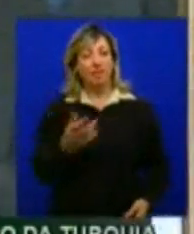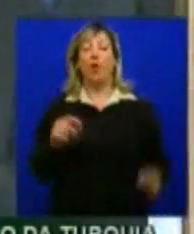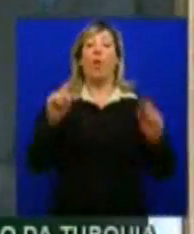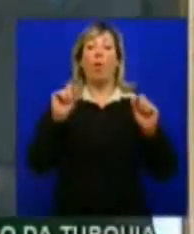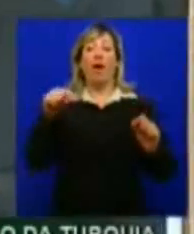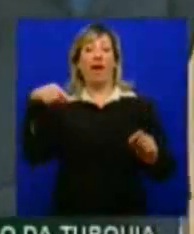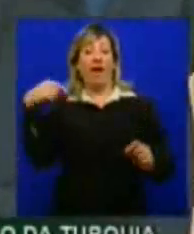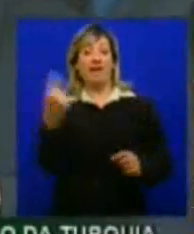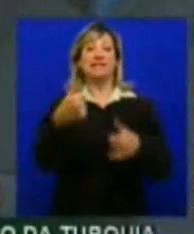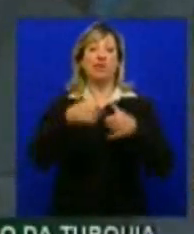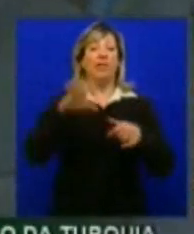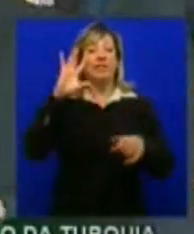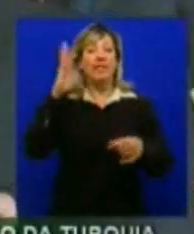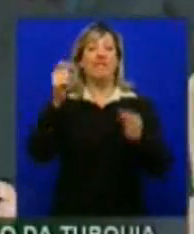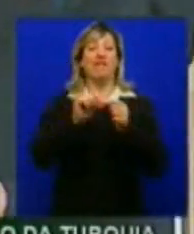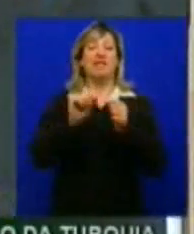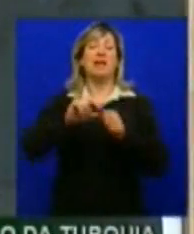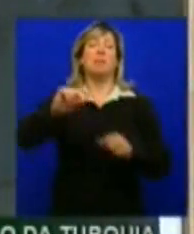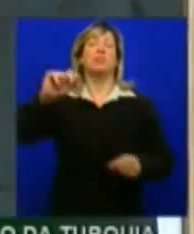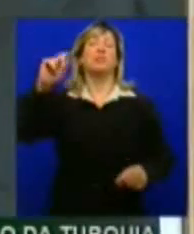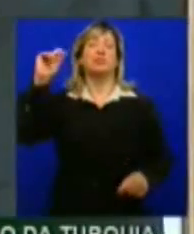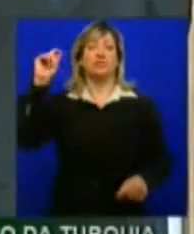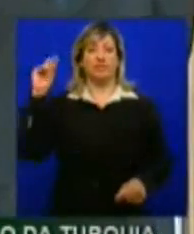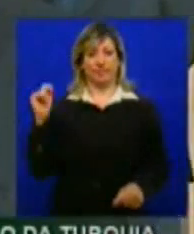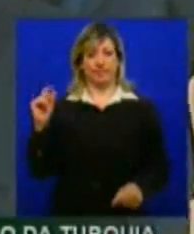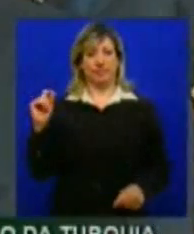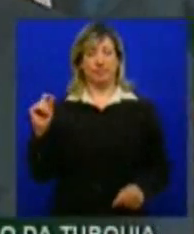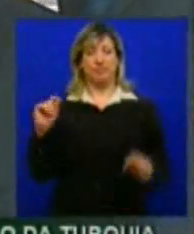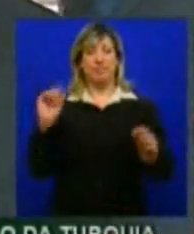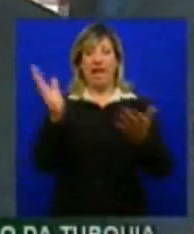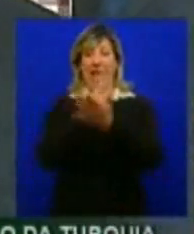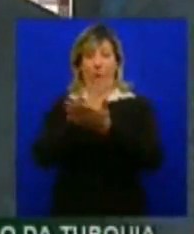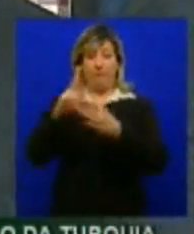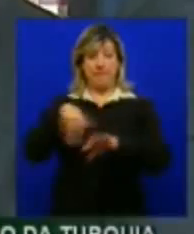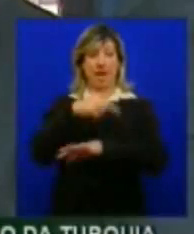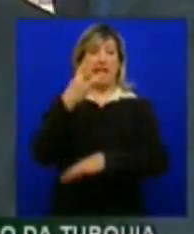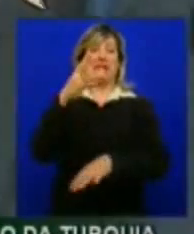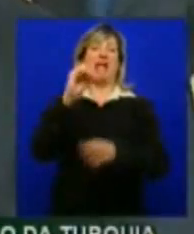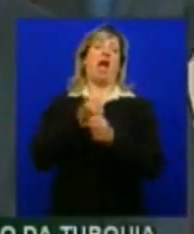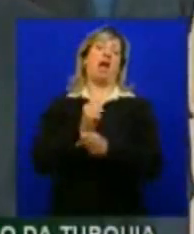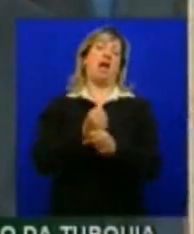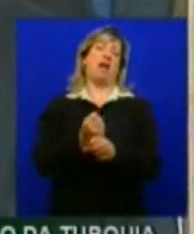estão tentando fazer há muitos anos. Alguns países há 30 anos.